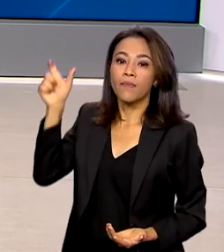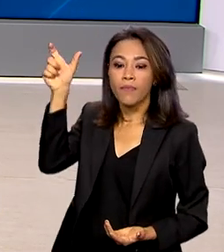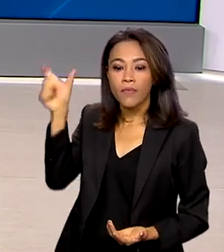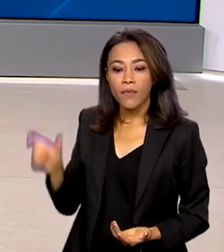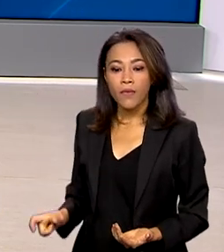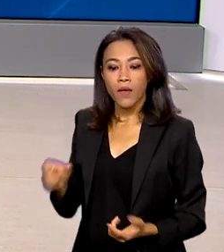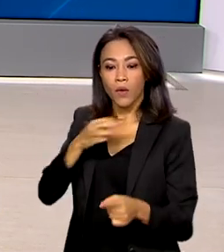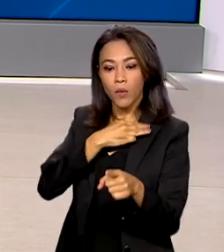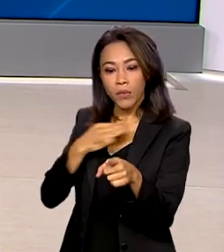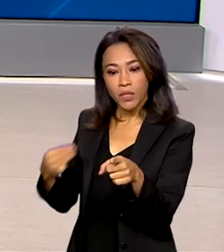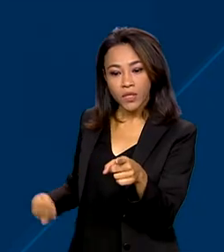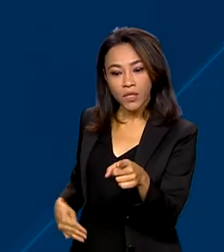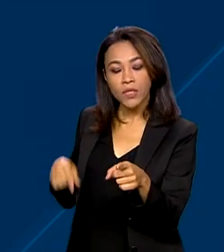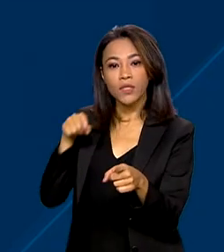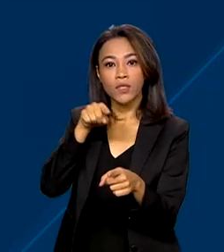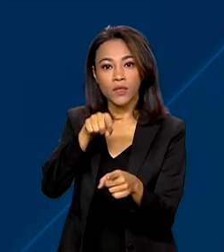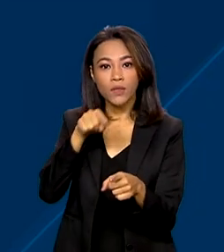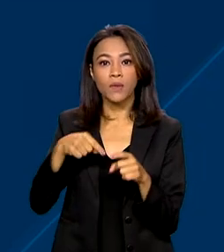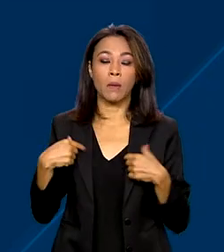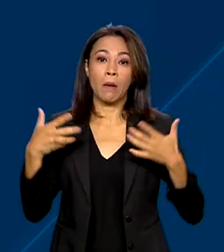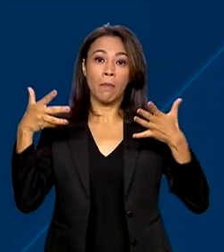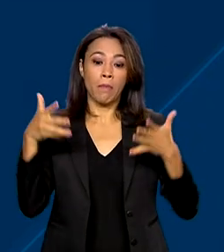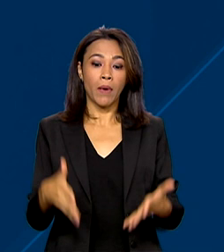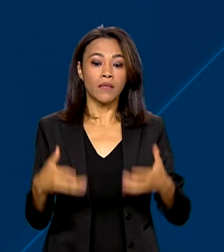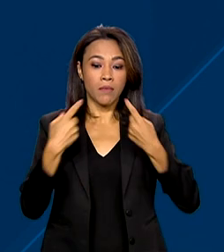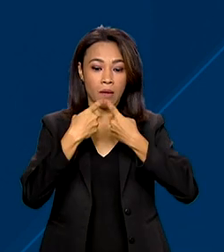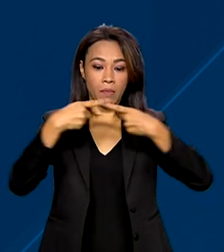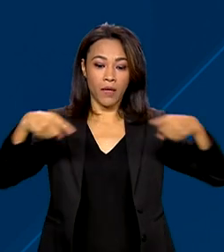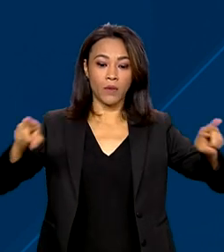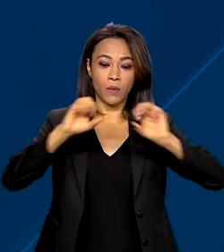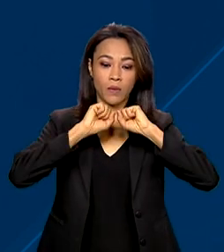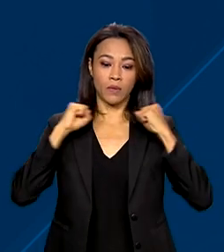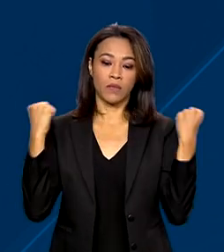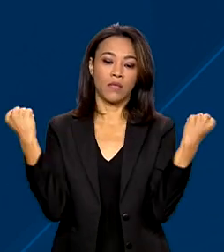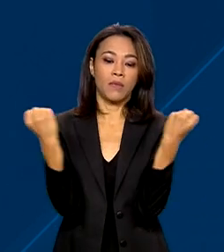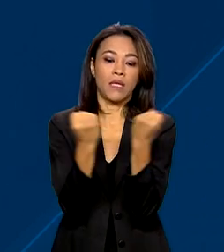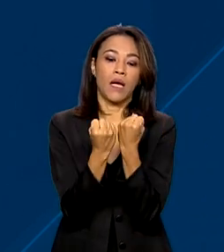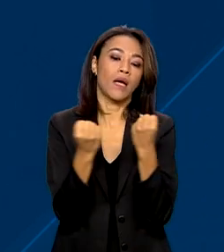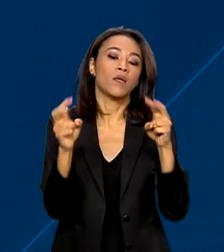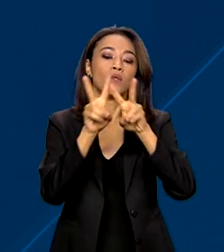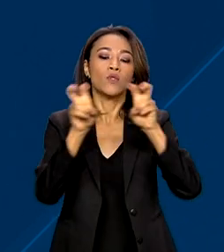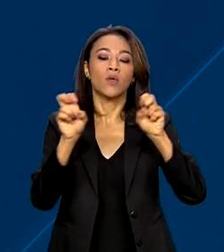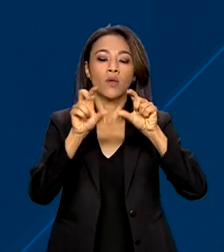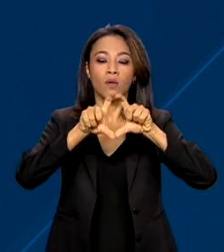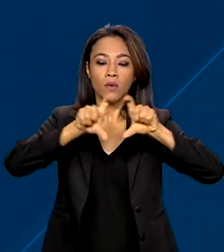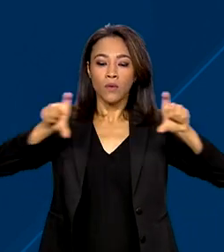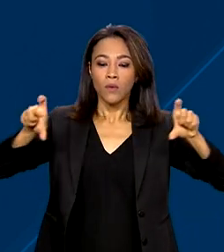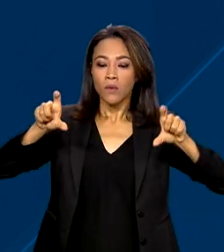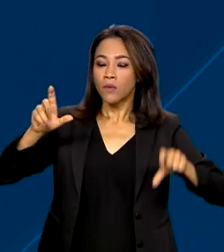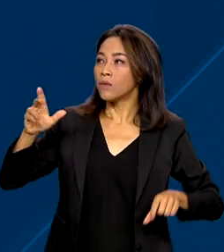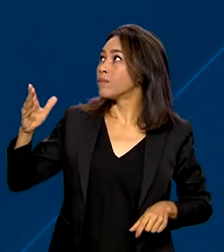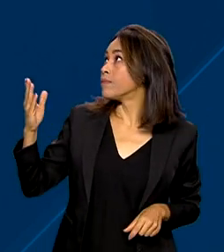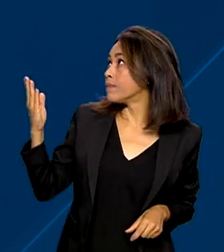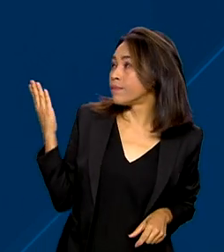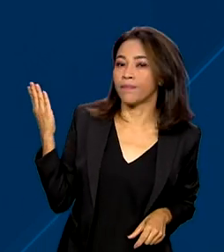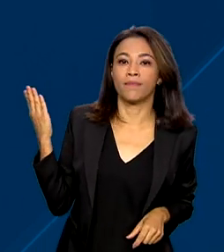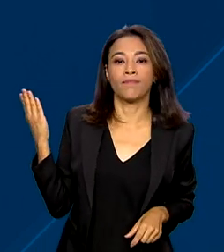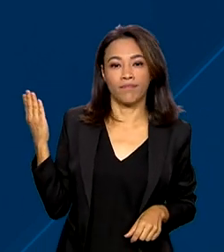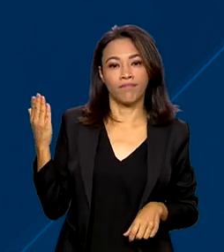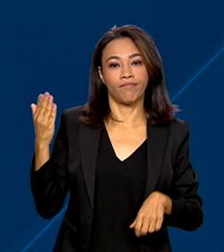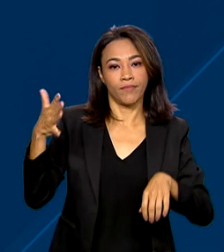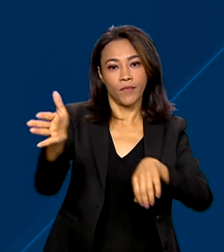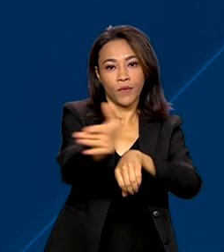Exteriores, Mauro Vieira, participa da abertura do seminário Desenvolvimento Sustentável na Amazônia, no Itamaraty.